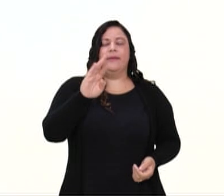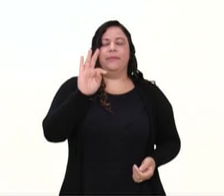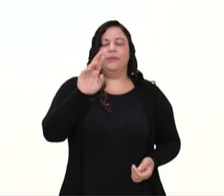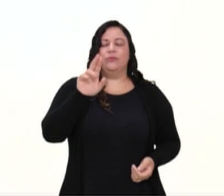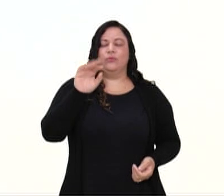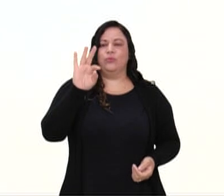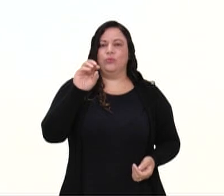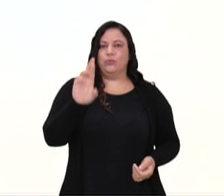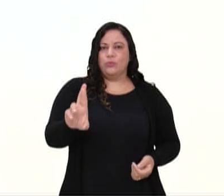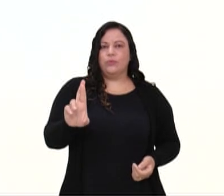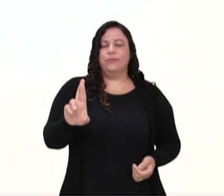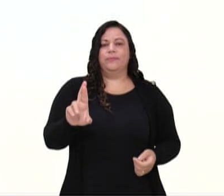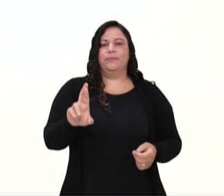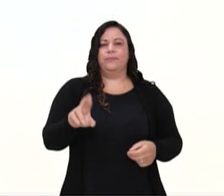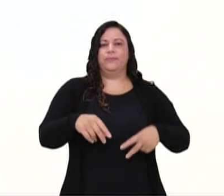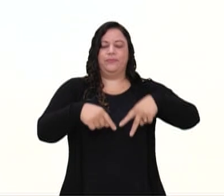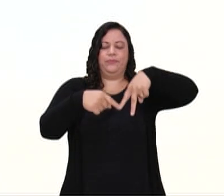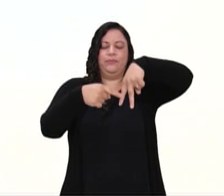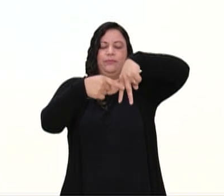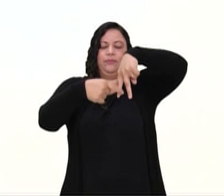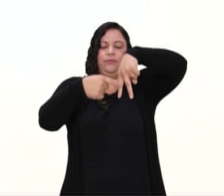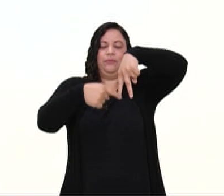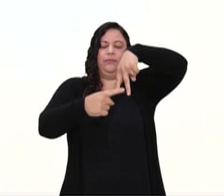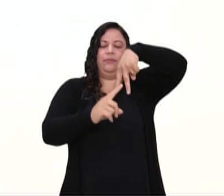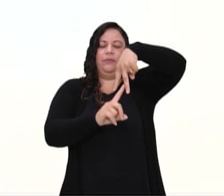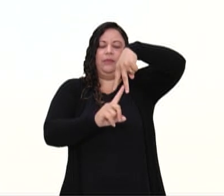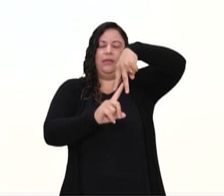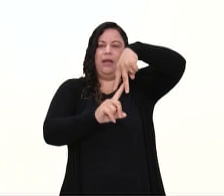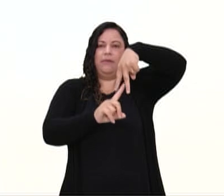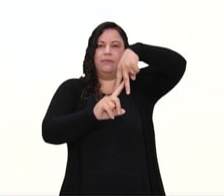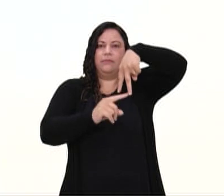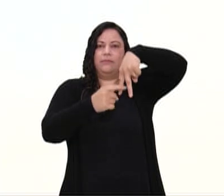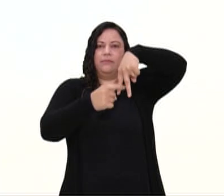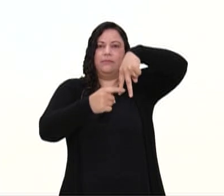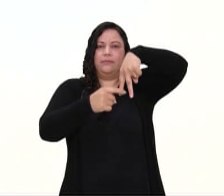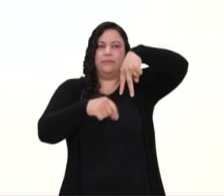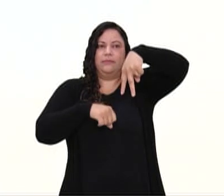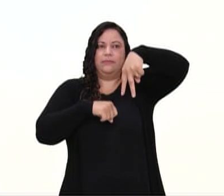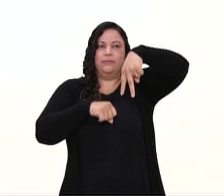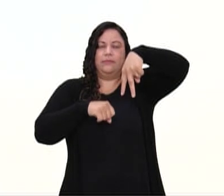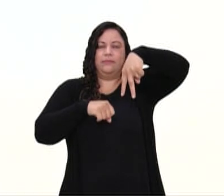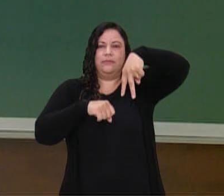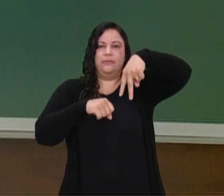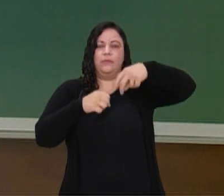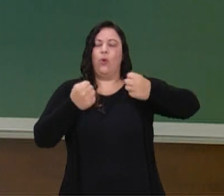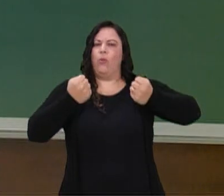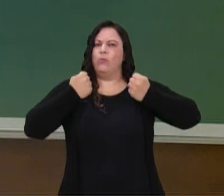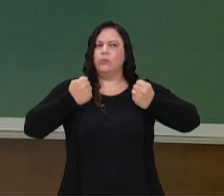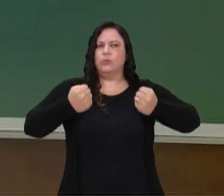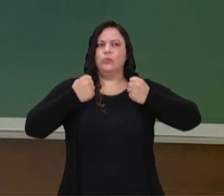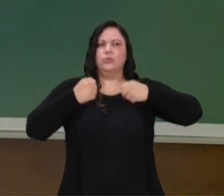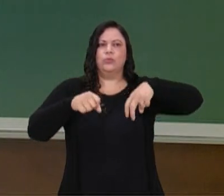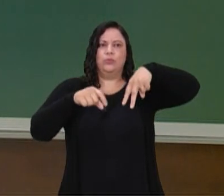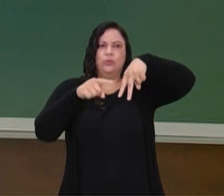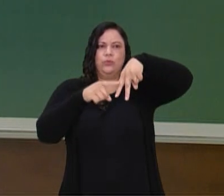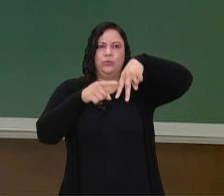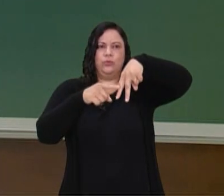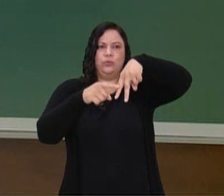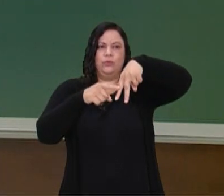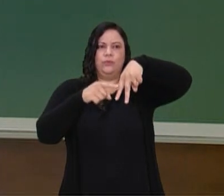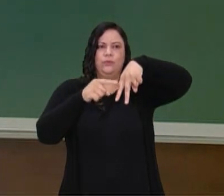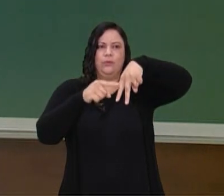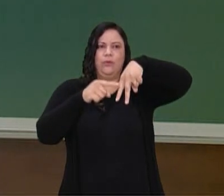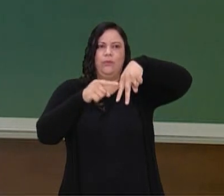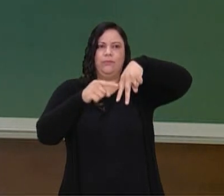musculaturas da parte interna da coxa e externa. trabalha, esse aqui trabalha glúteo, né? Esse aqui trabalha a parte